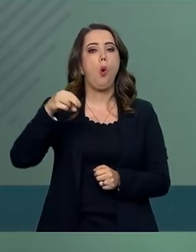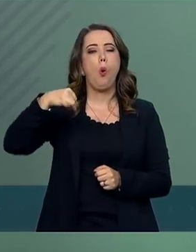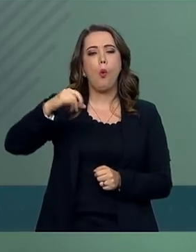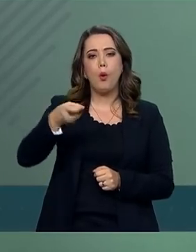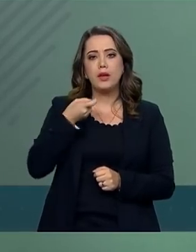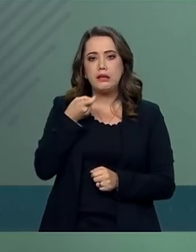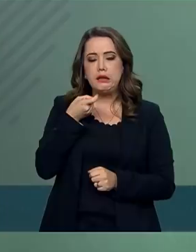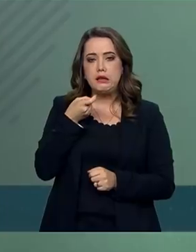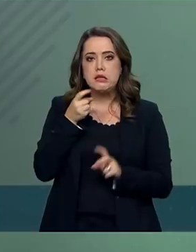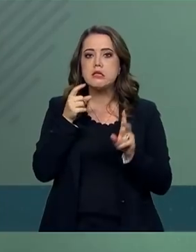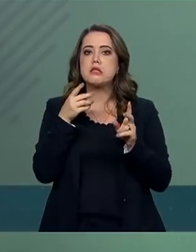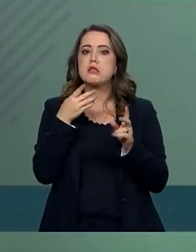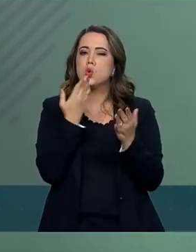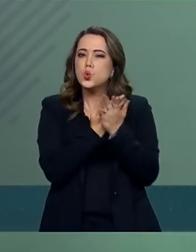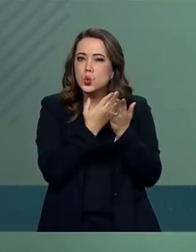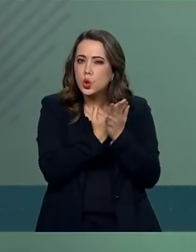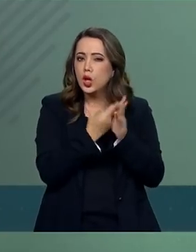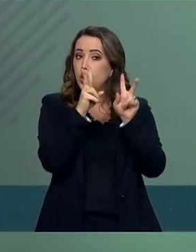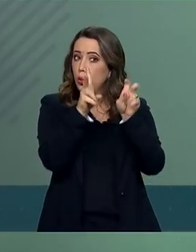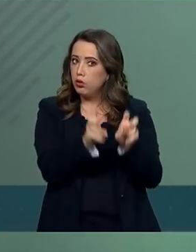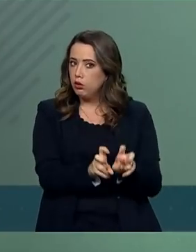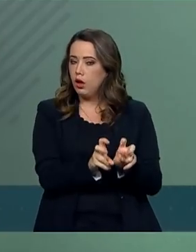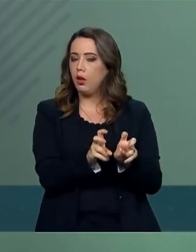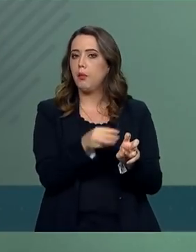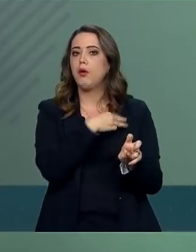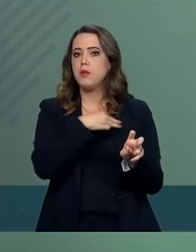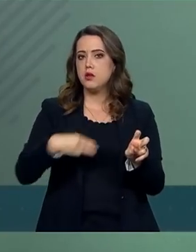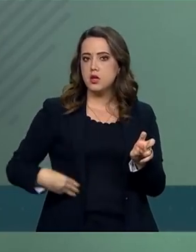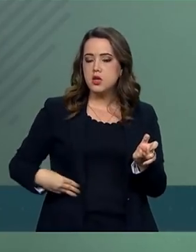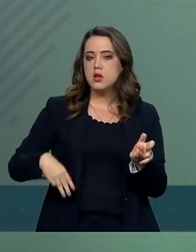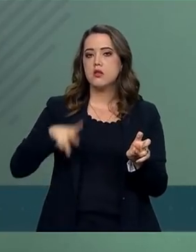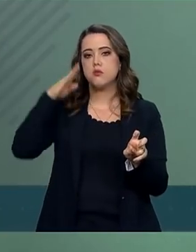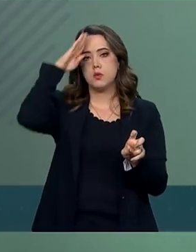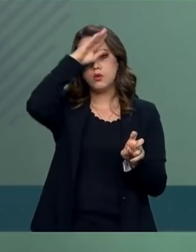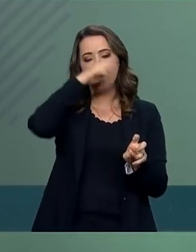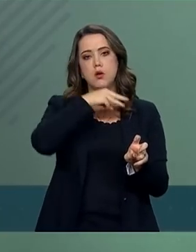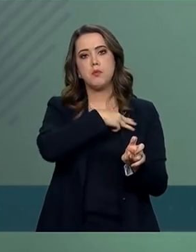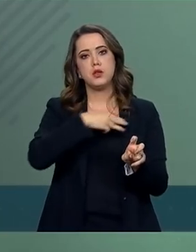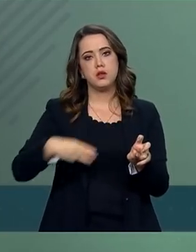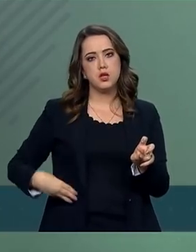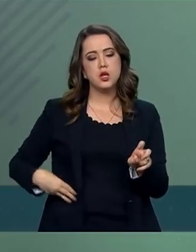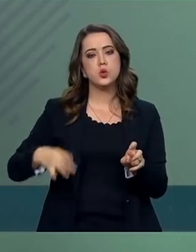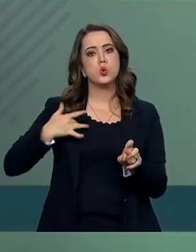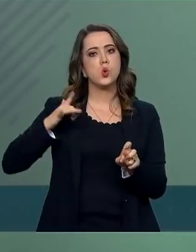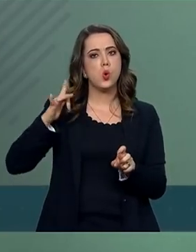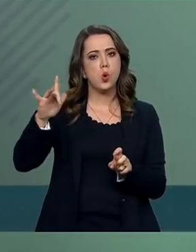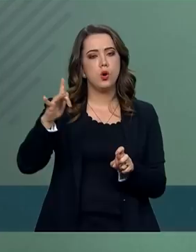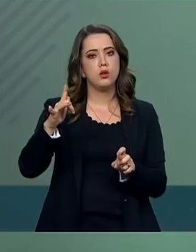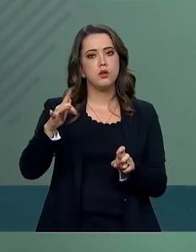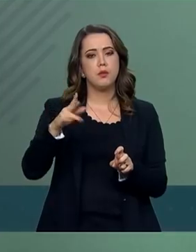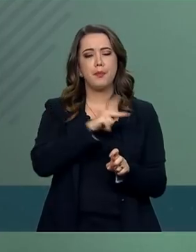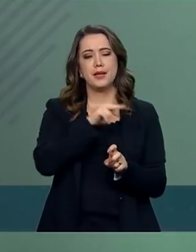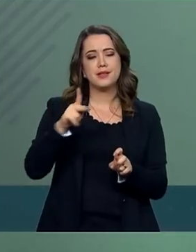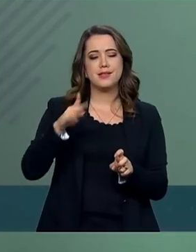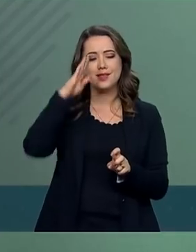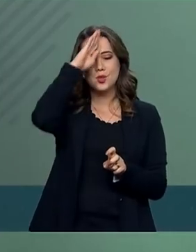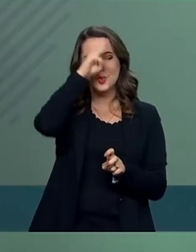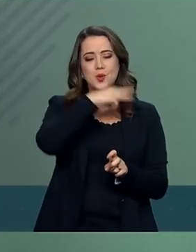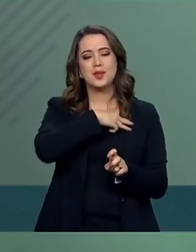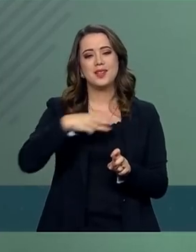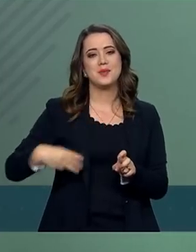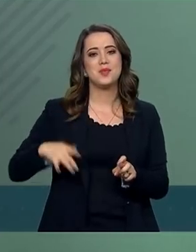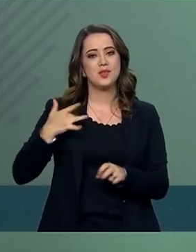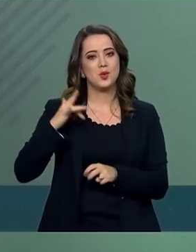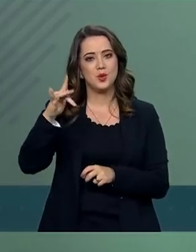da República, o ministro-chefe da Casa Civil, Onyx, e o chefe da SAGE, o doutor Jorge,